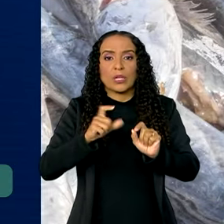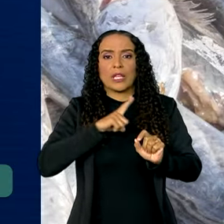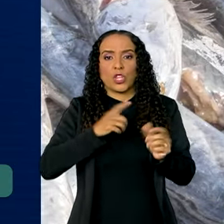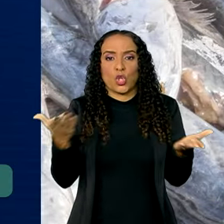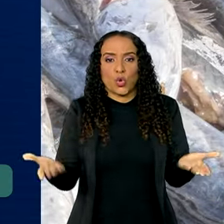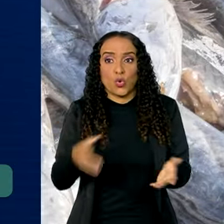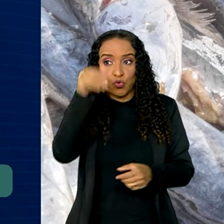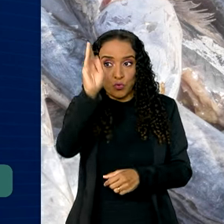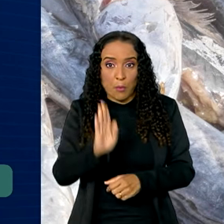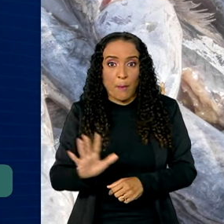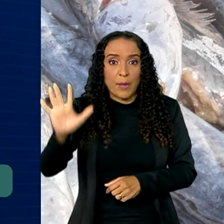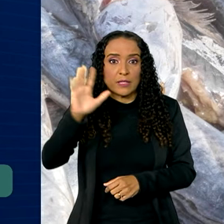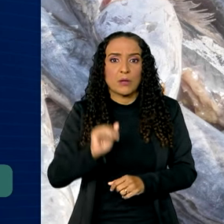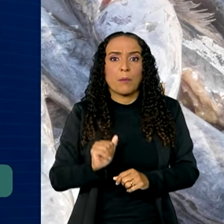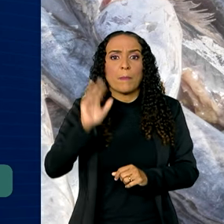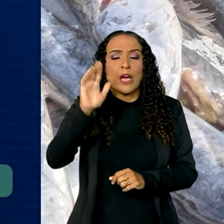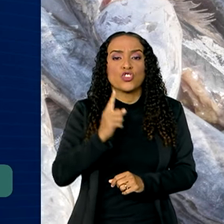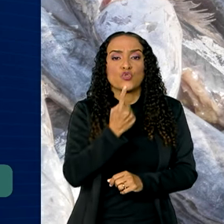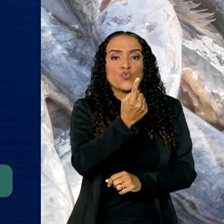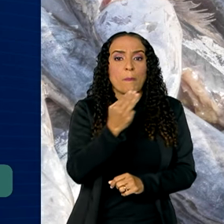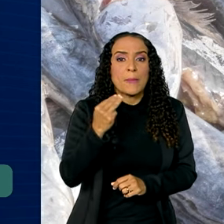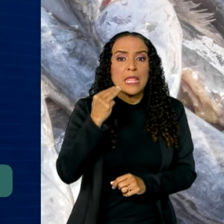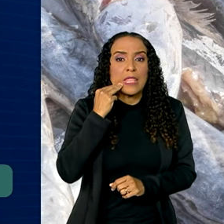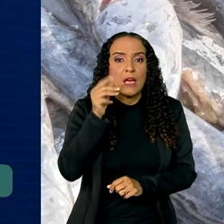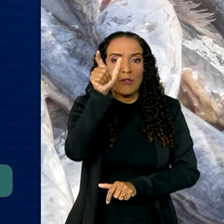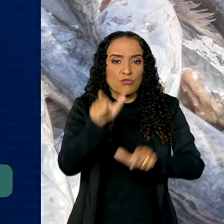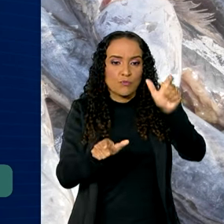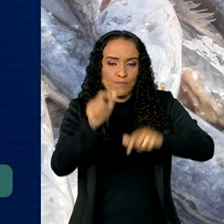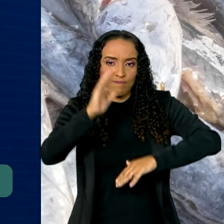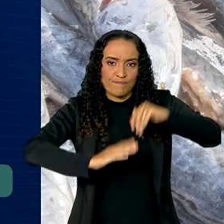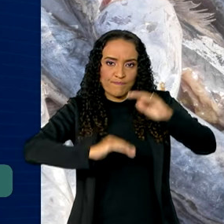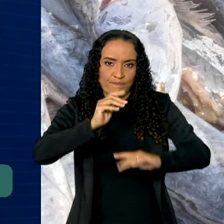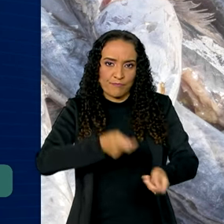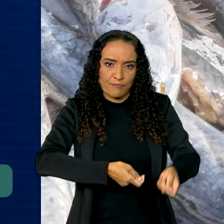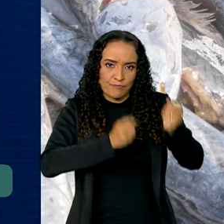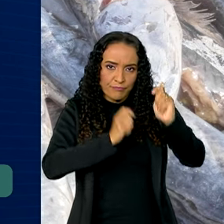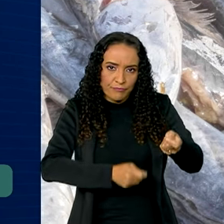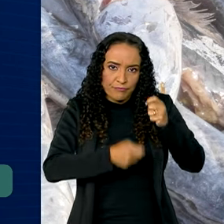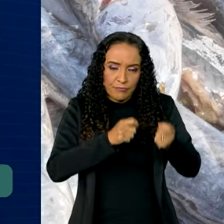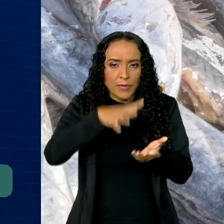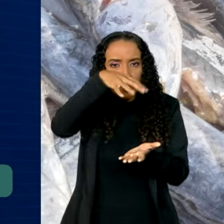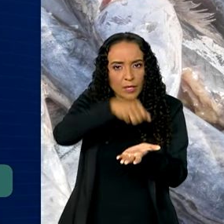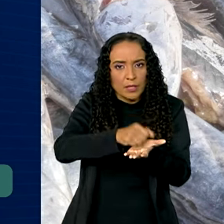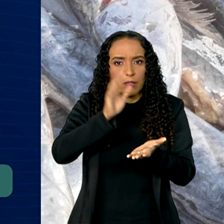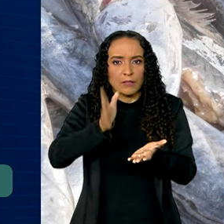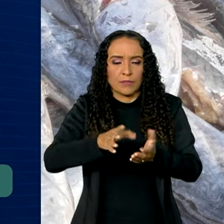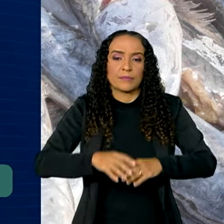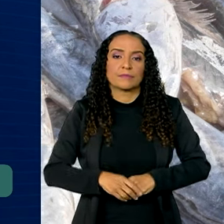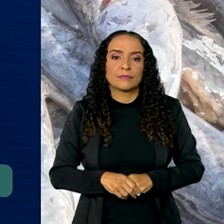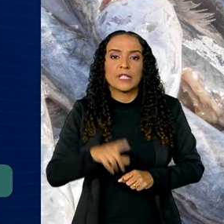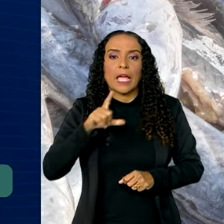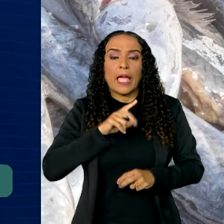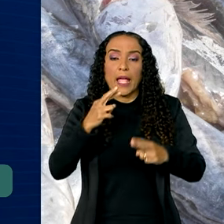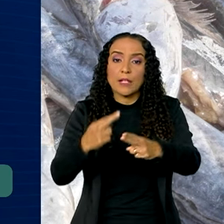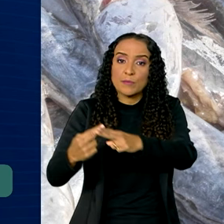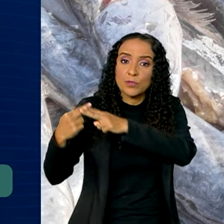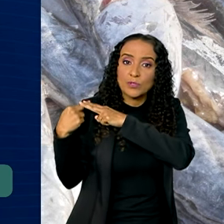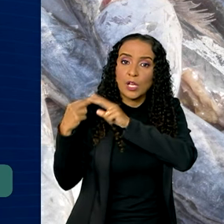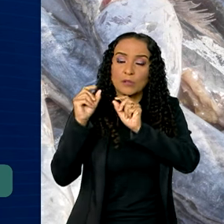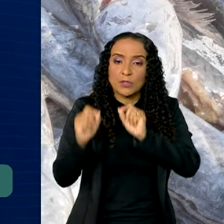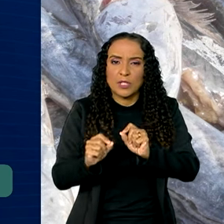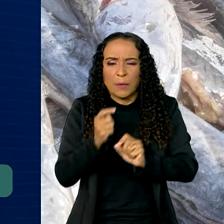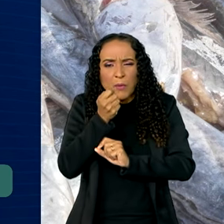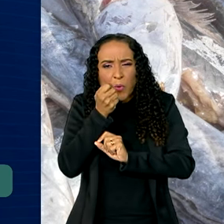hoje no Brasil mais de um milhão de pescadores artesanais credenciados, que são responsáveis